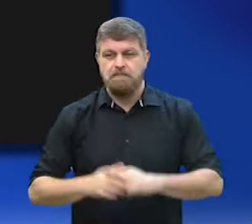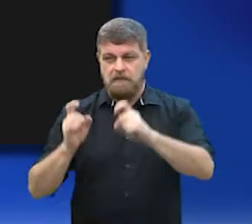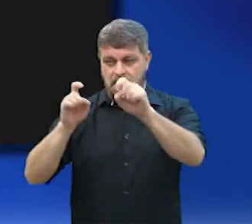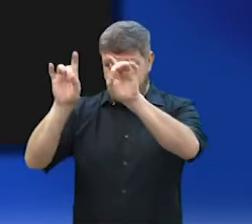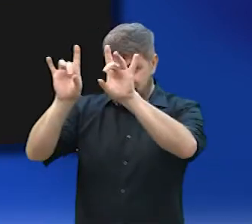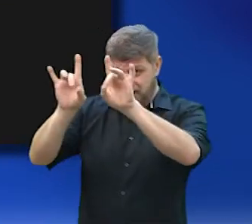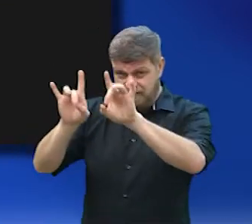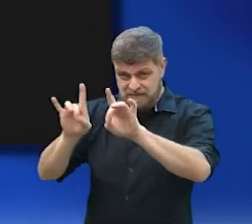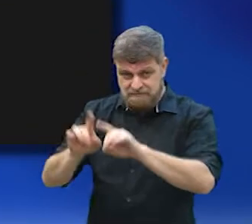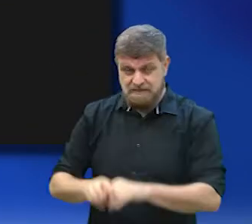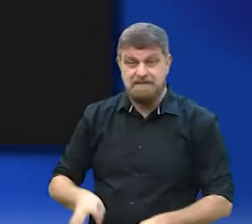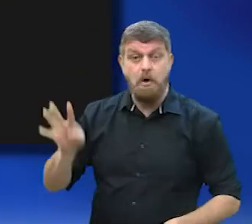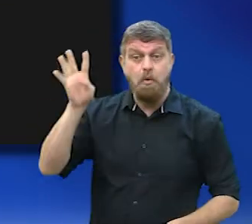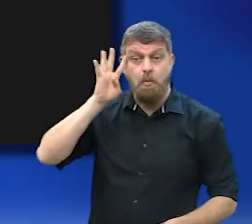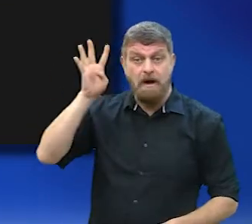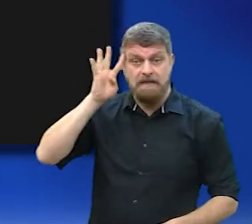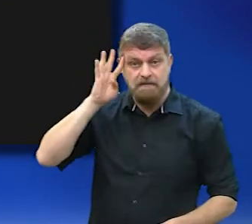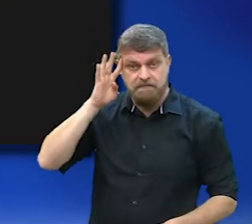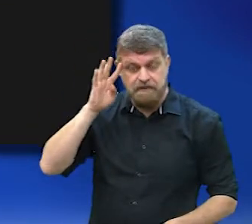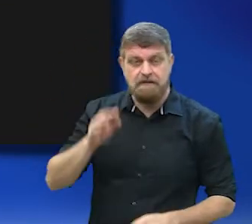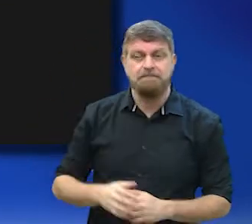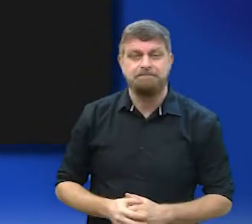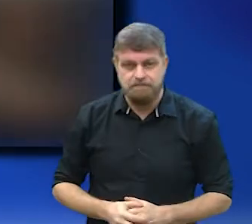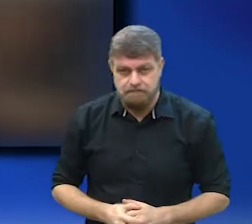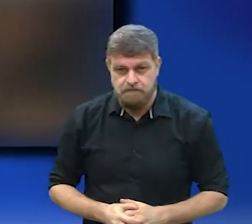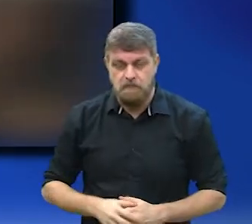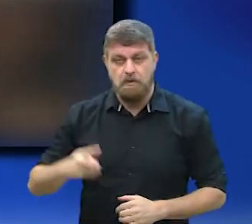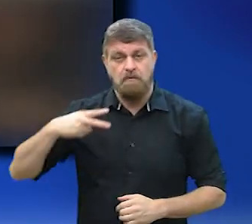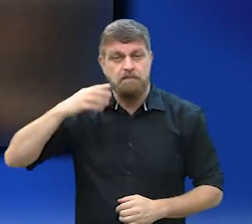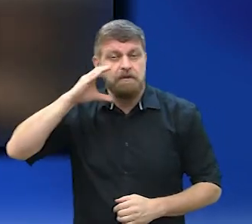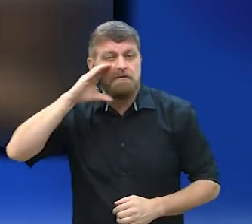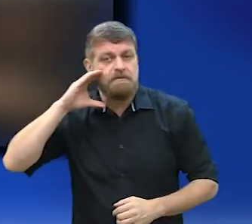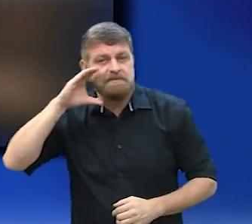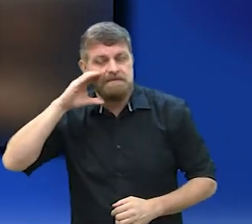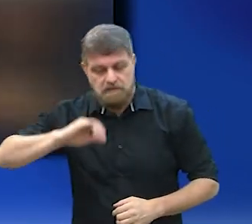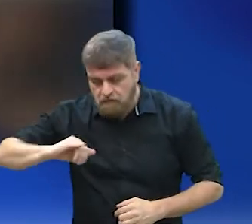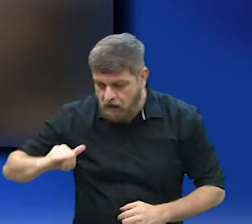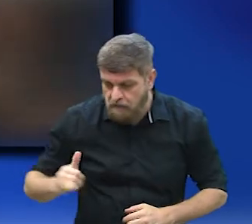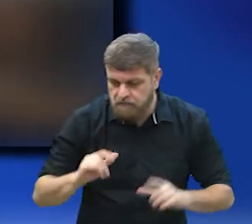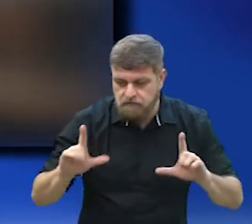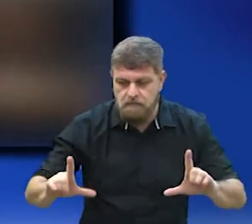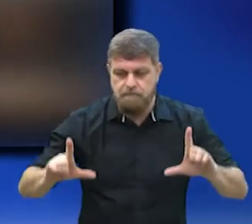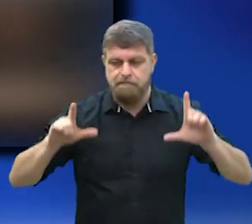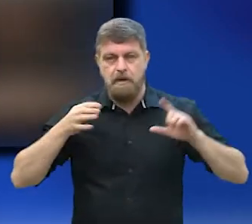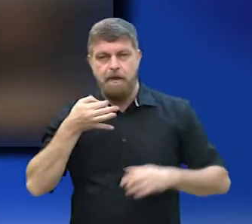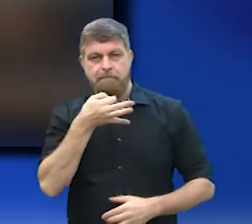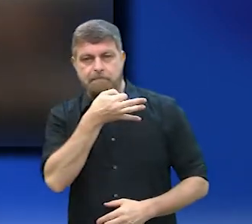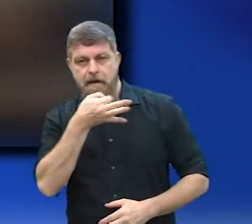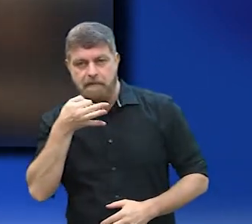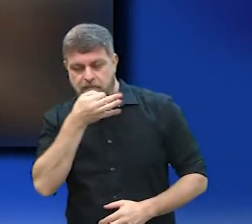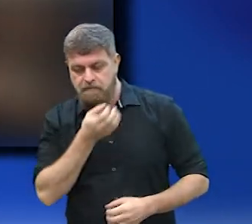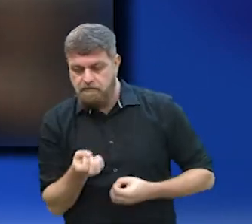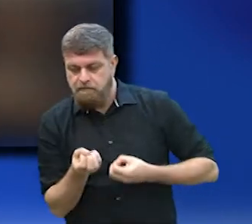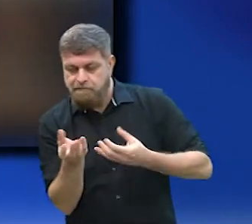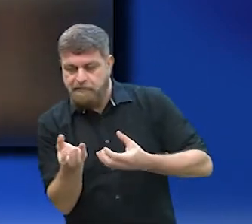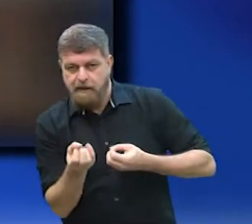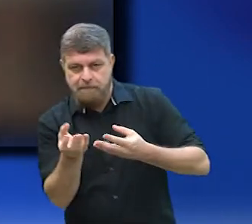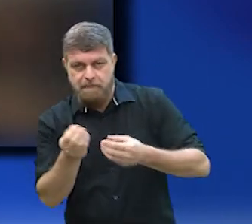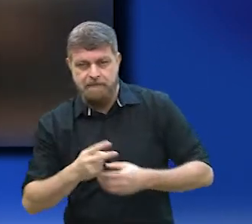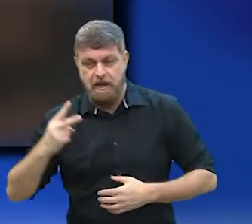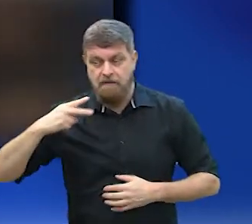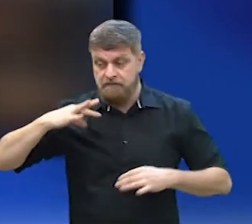Na reunião extraordinária da última quarta-feira, o vereador Luiz Cirilo aproveitou a tribuna virtual para